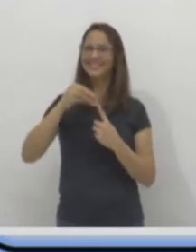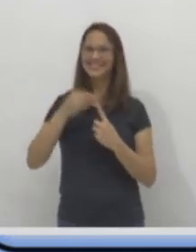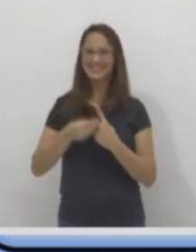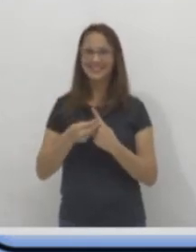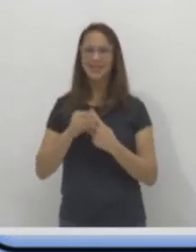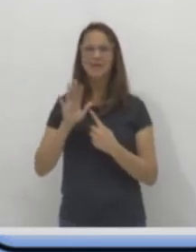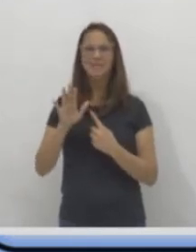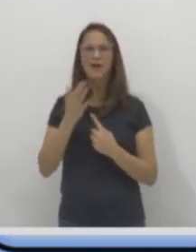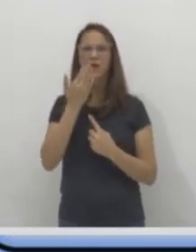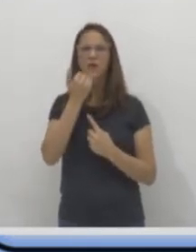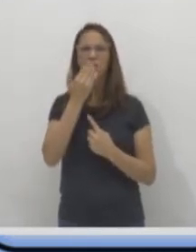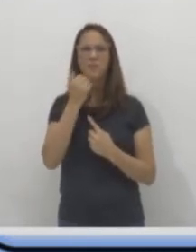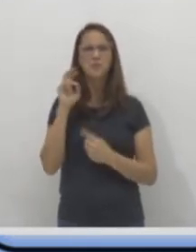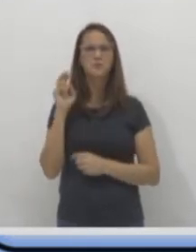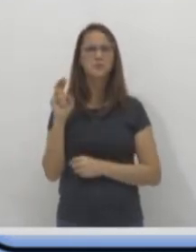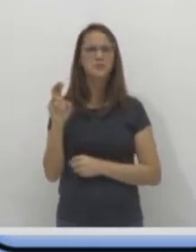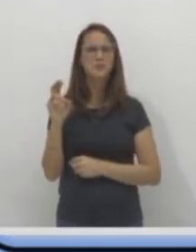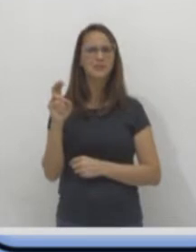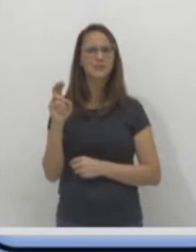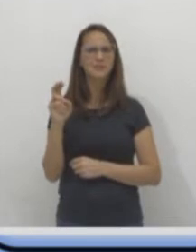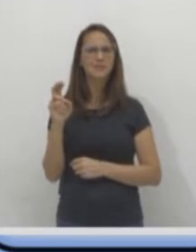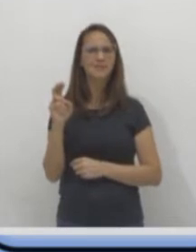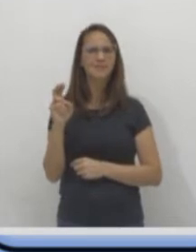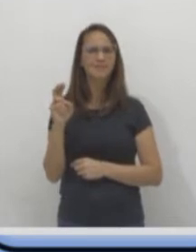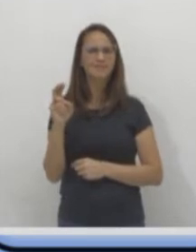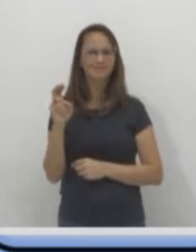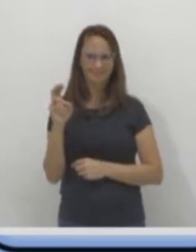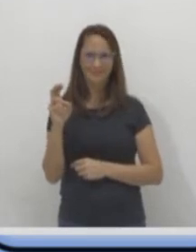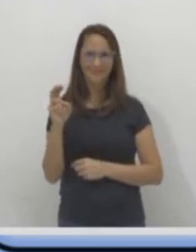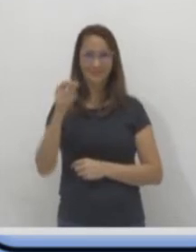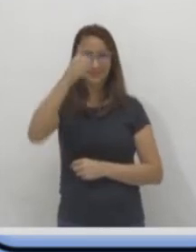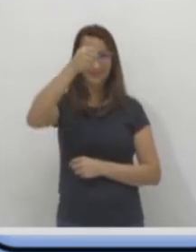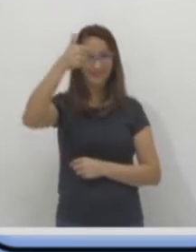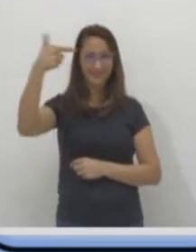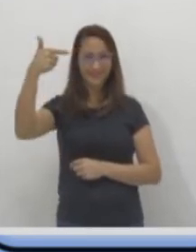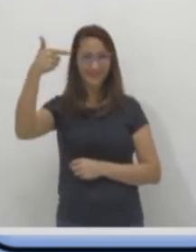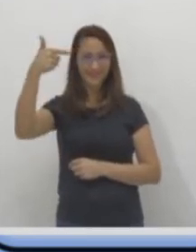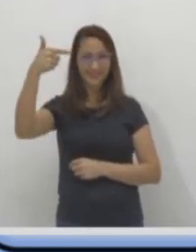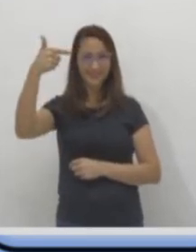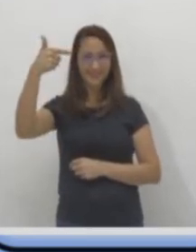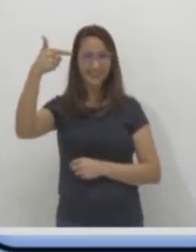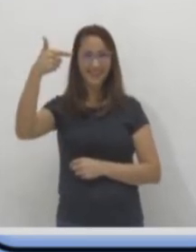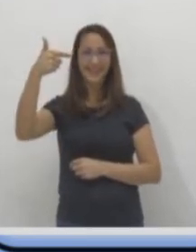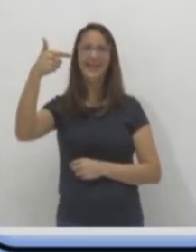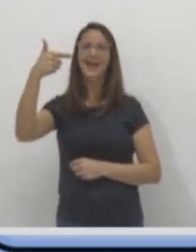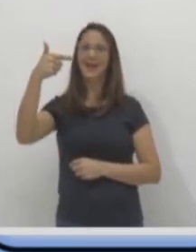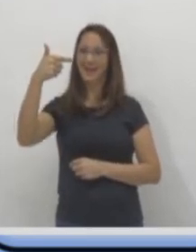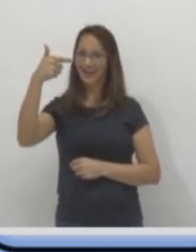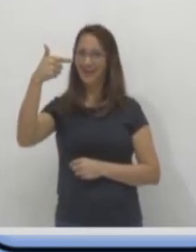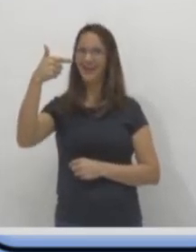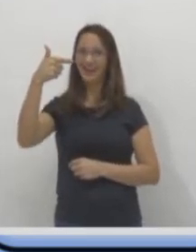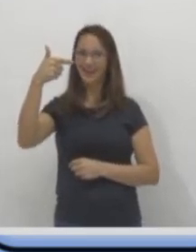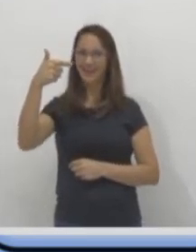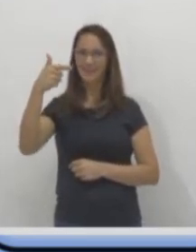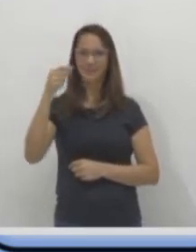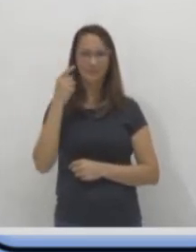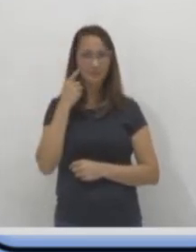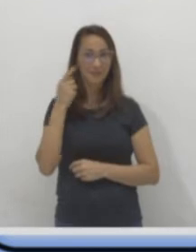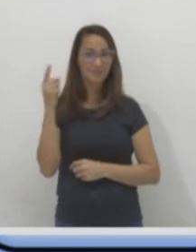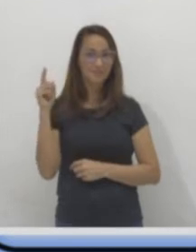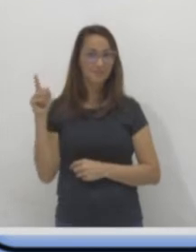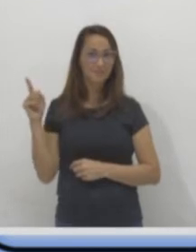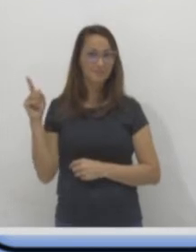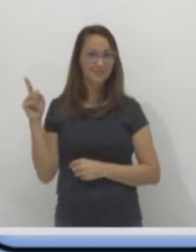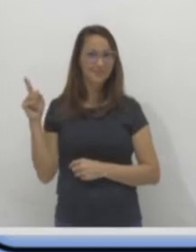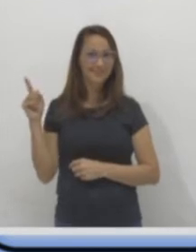comeu cinco. Então veja. Ele tinha doze bananas. Aí embaixo nós estamos montando a continha. Certo? Ele